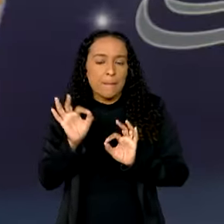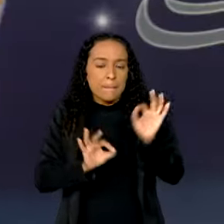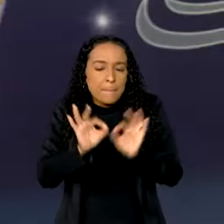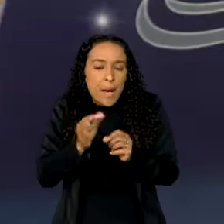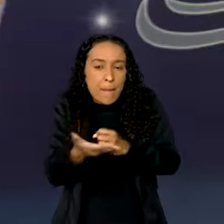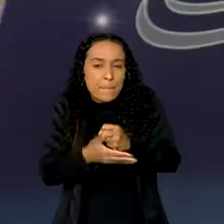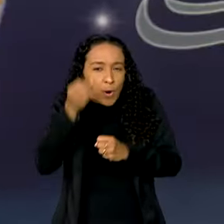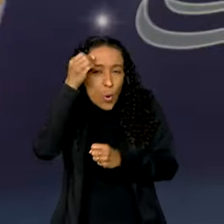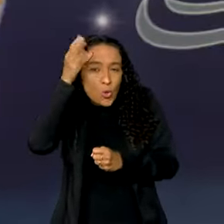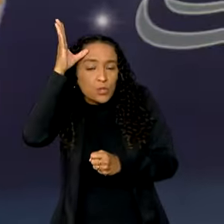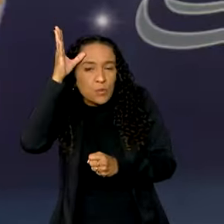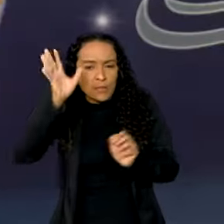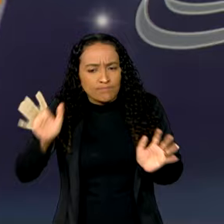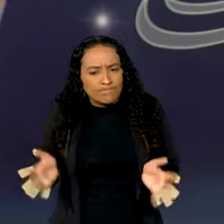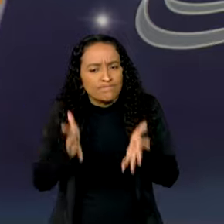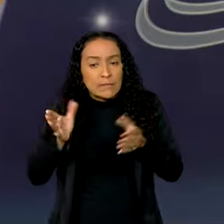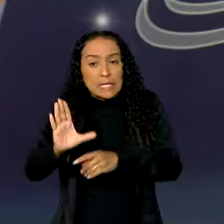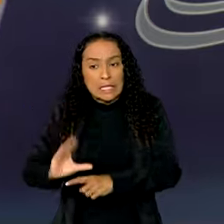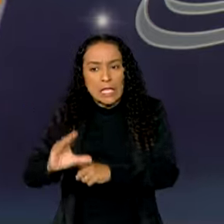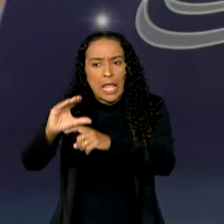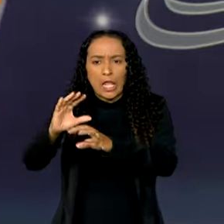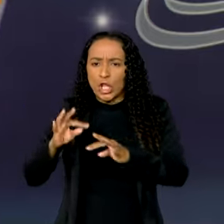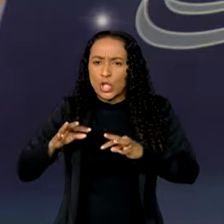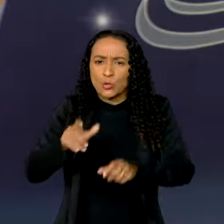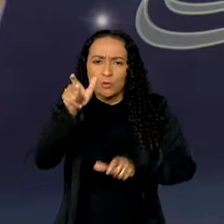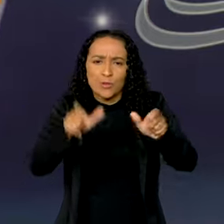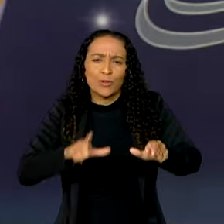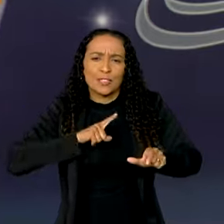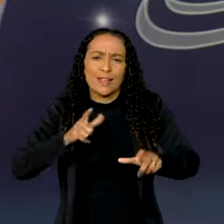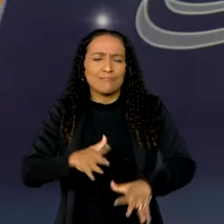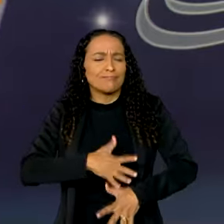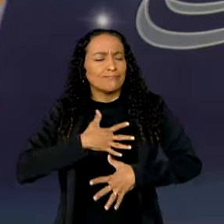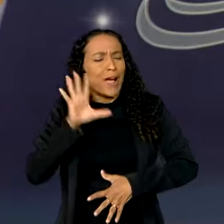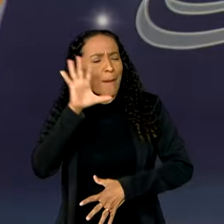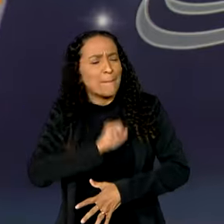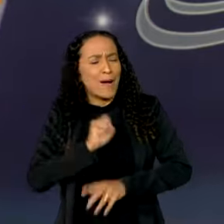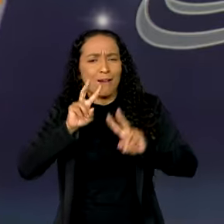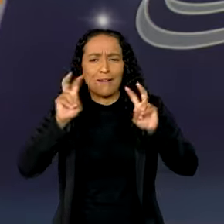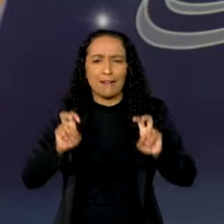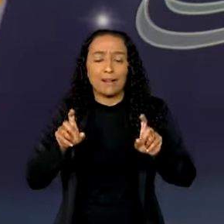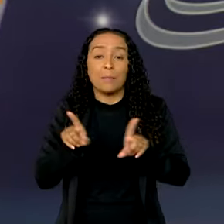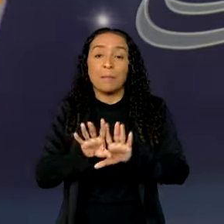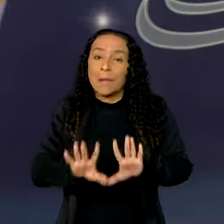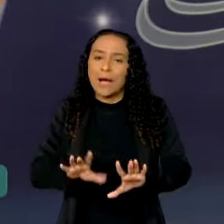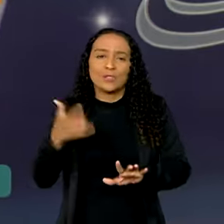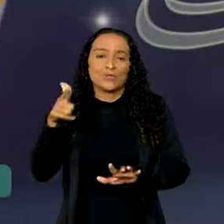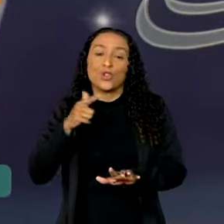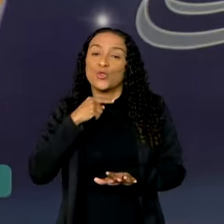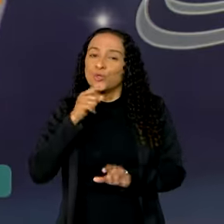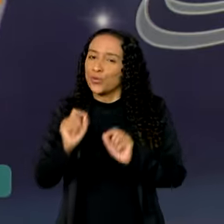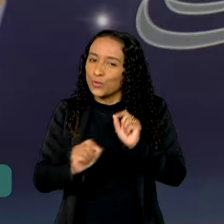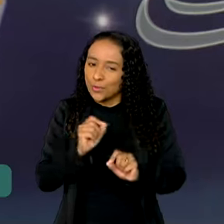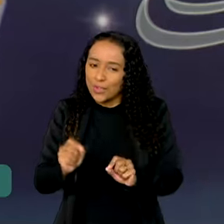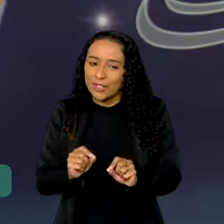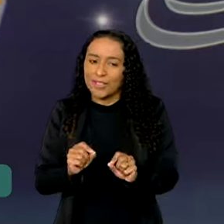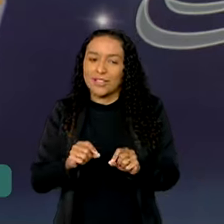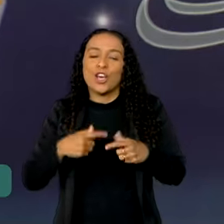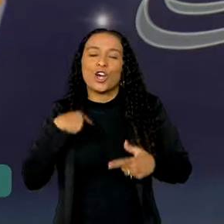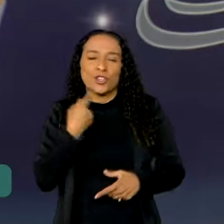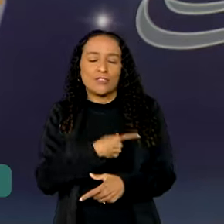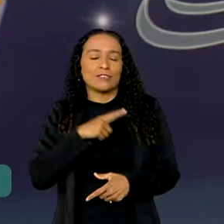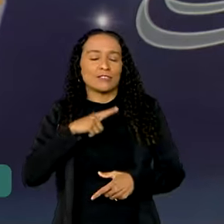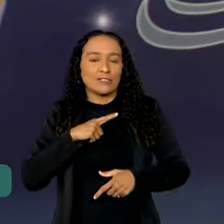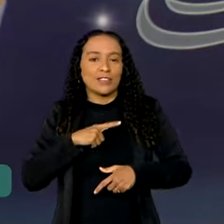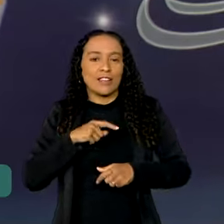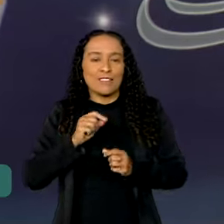conhecimento, estimular a ciência, todos aqueles que têm paixão por esse tema, mas não tenha dúvida nenhuma que nós